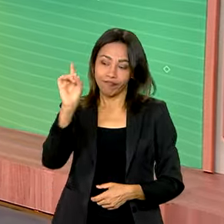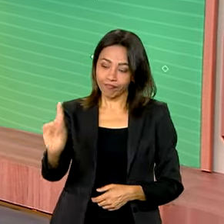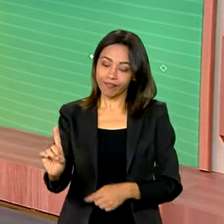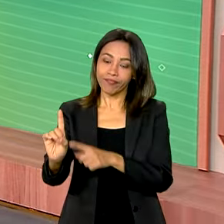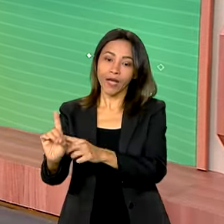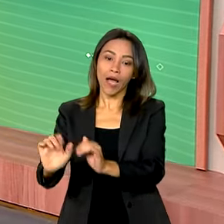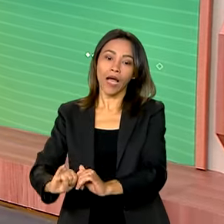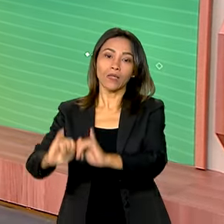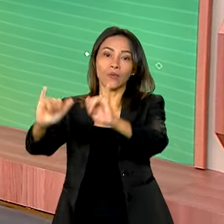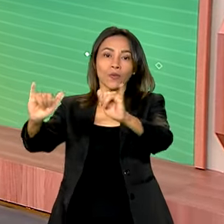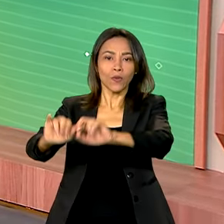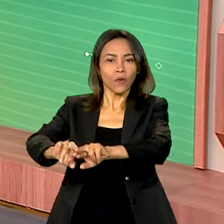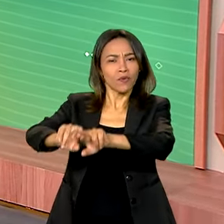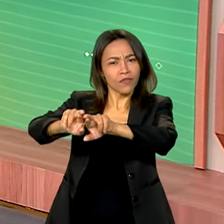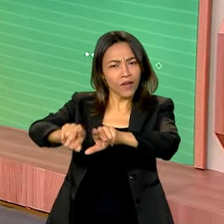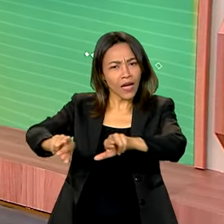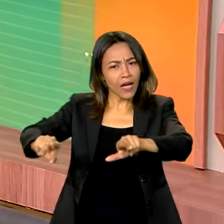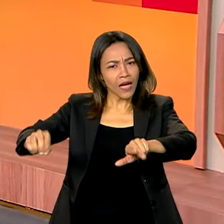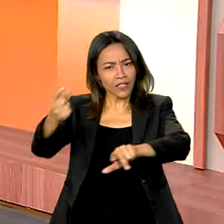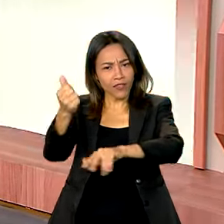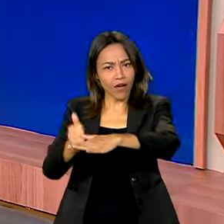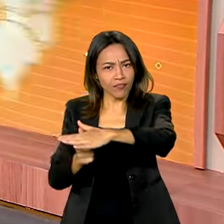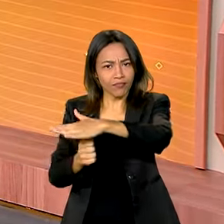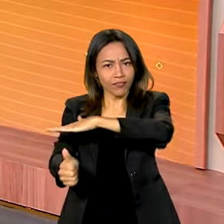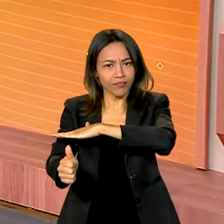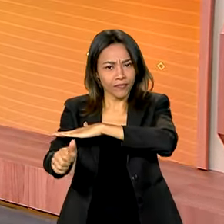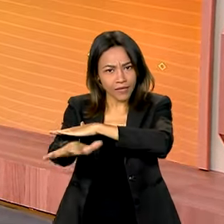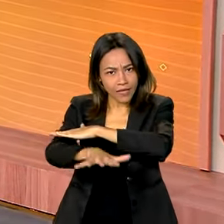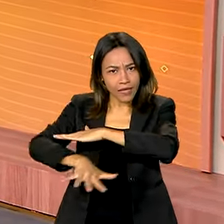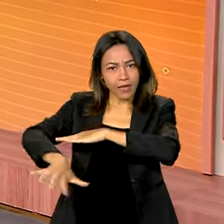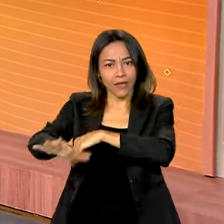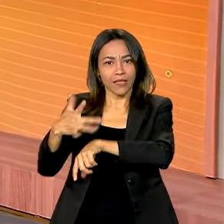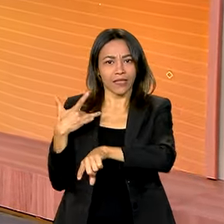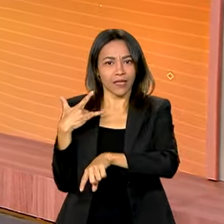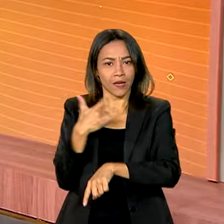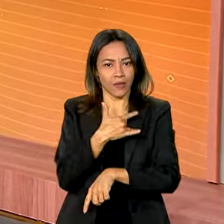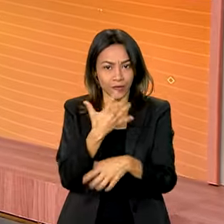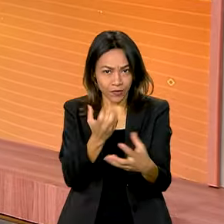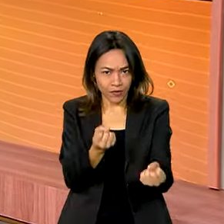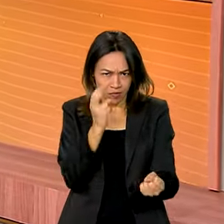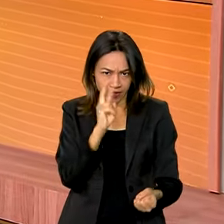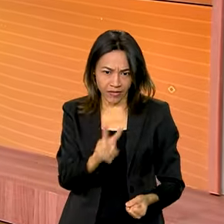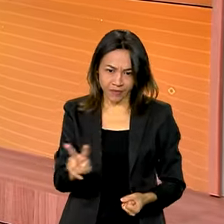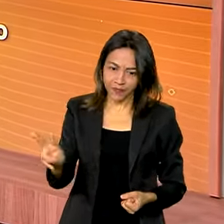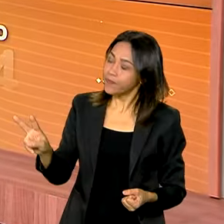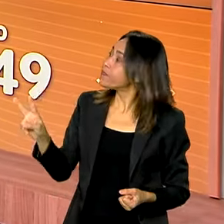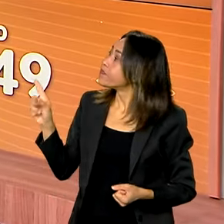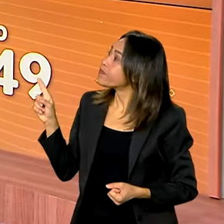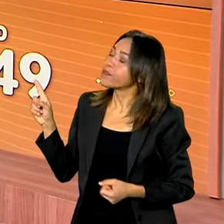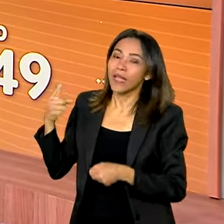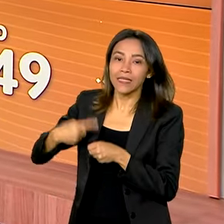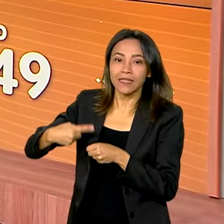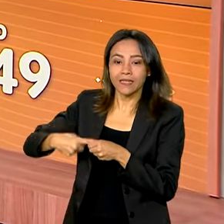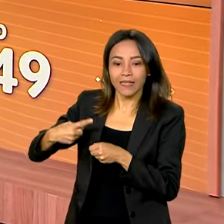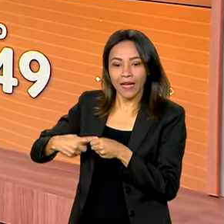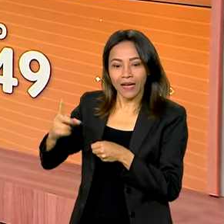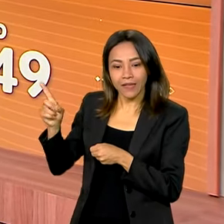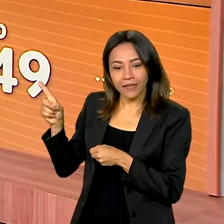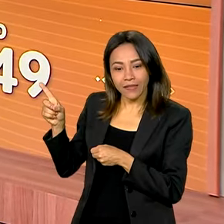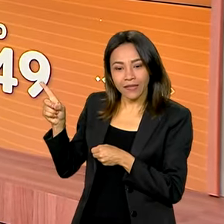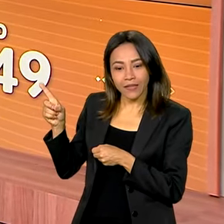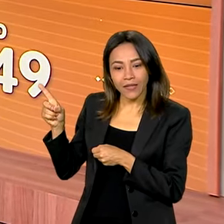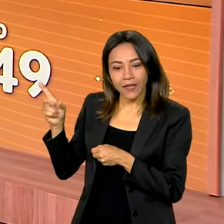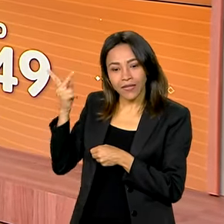uma série de investimentos do novo PAC Saúde. Então, vamos dar uma olhada aqui no telão? Você vê que o município de Franco da Rocha, em São